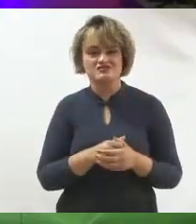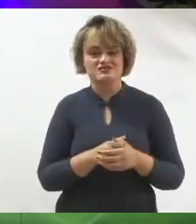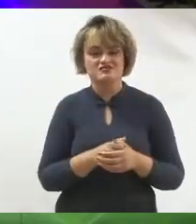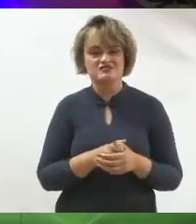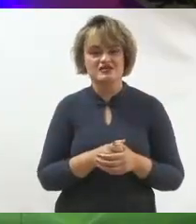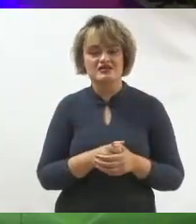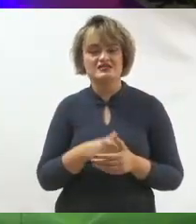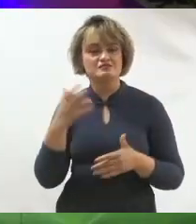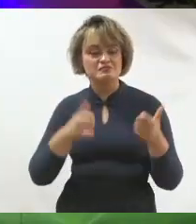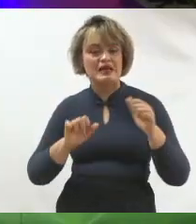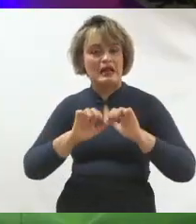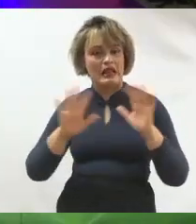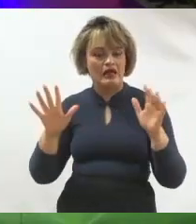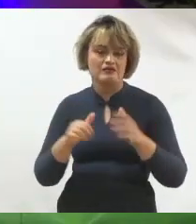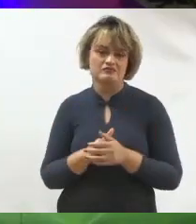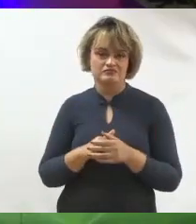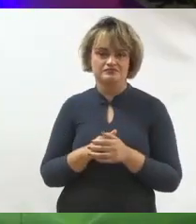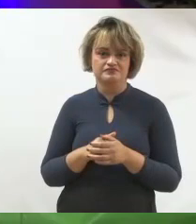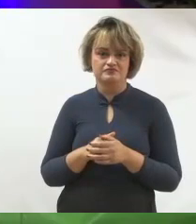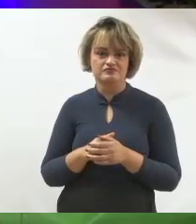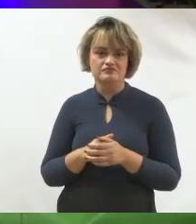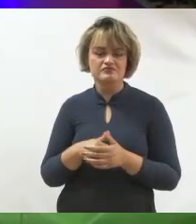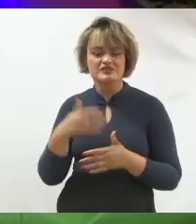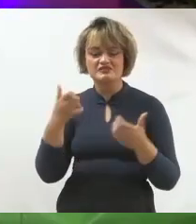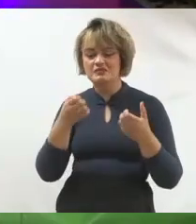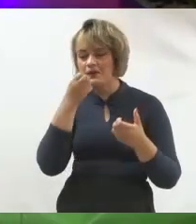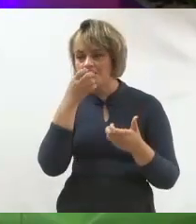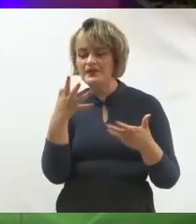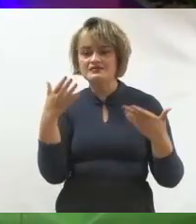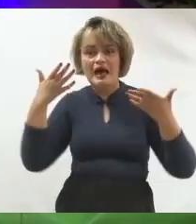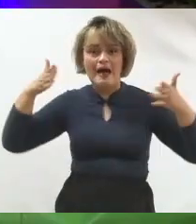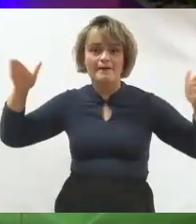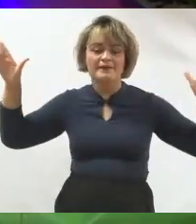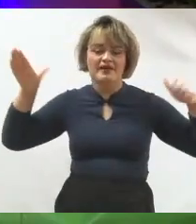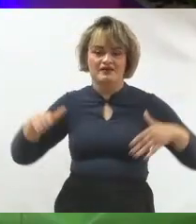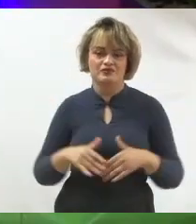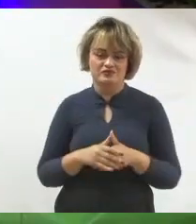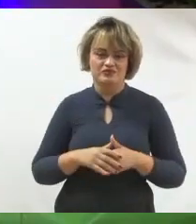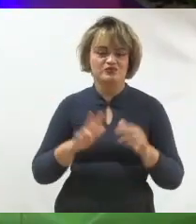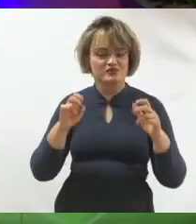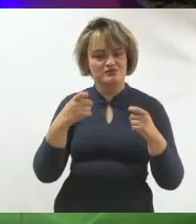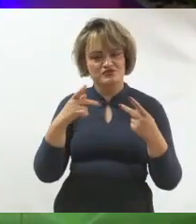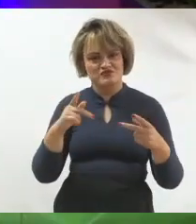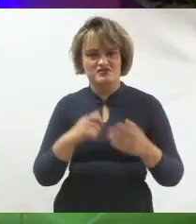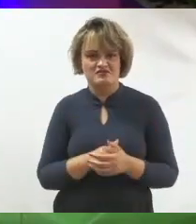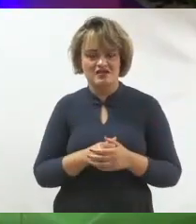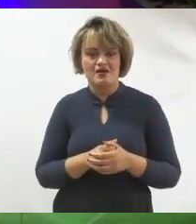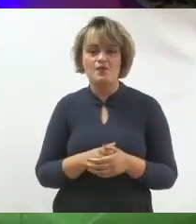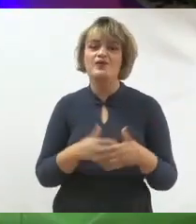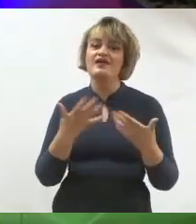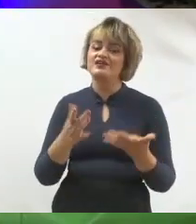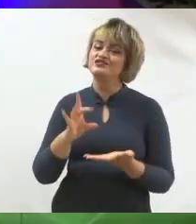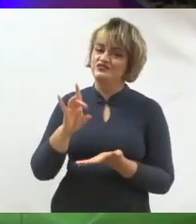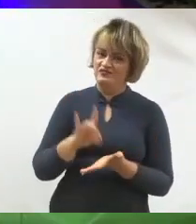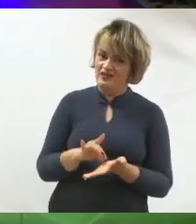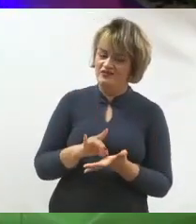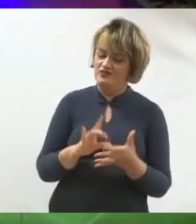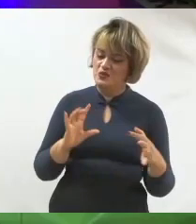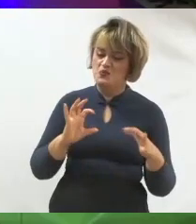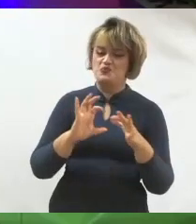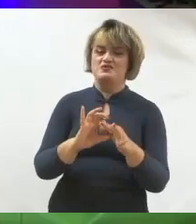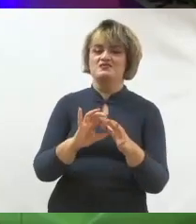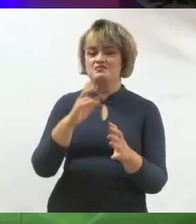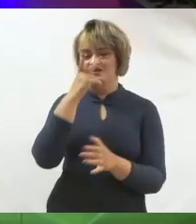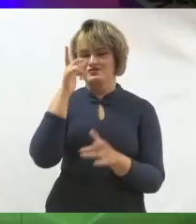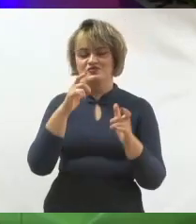Sejam mais específicos. Sejam mais explícitos, mais abertos dentro da pauta de vocês. Porque aí vocês, de fato, vão se conectar com o